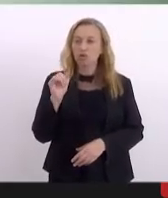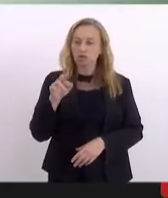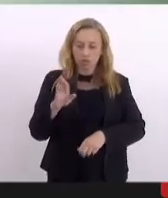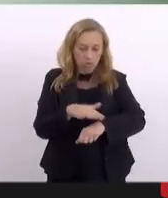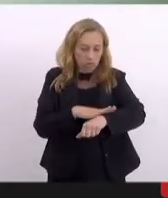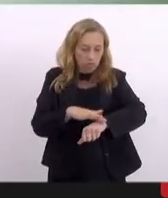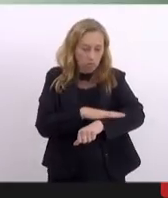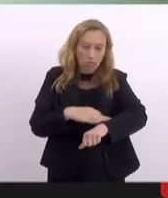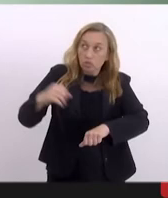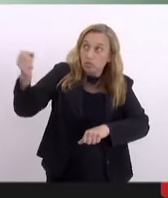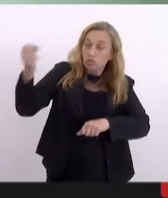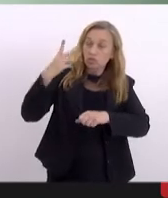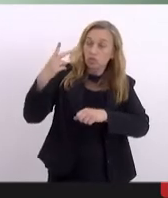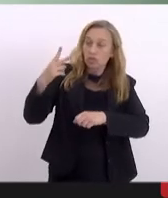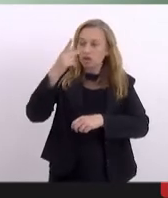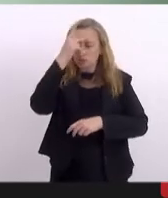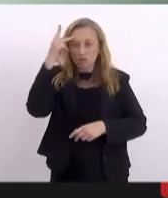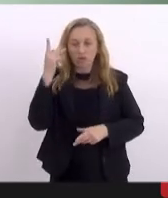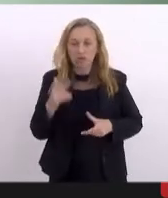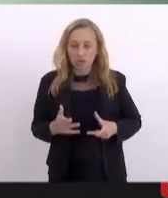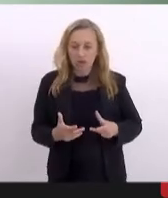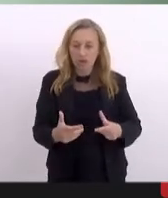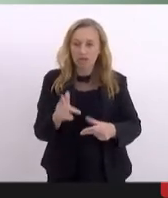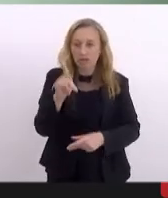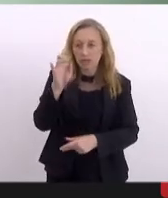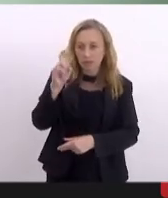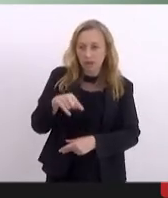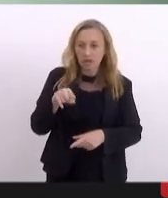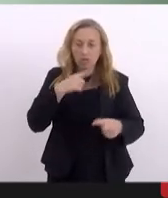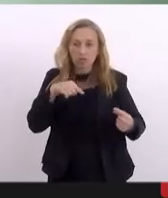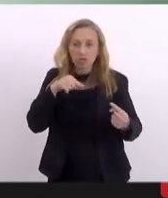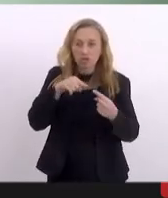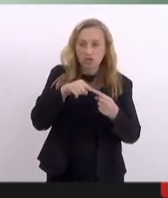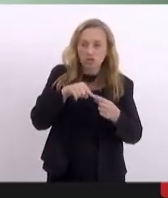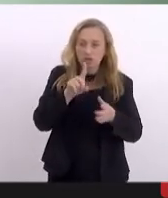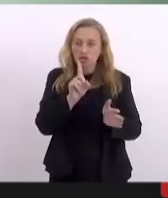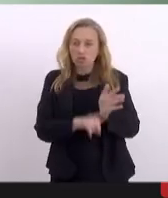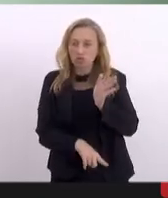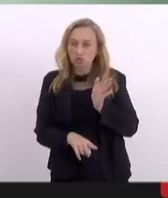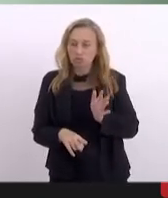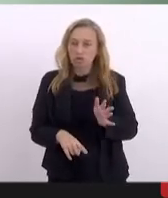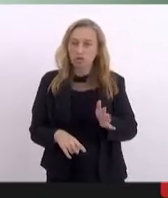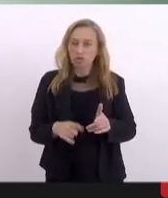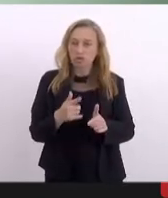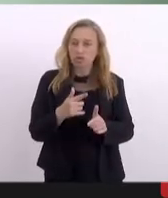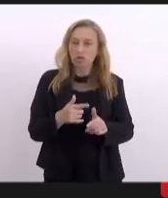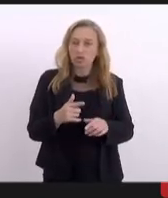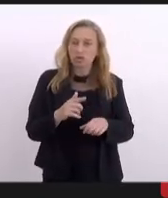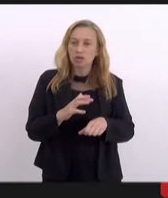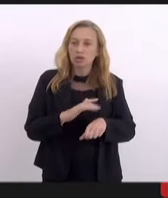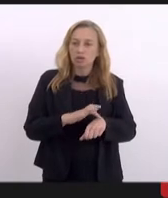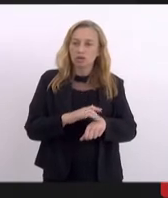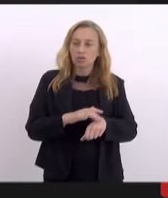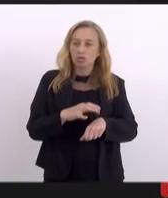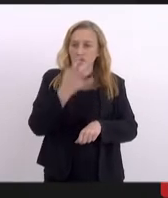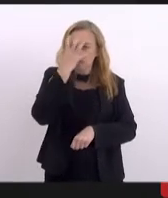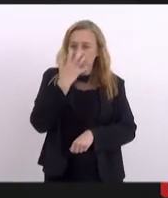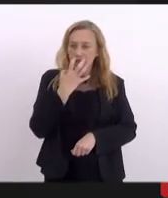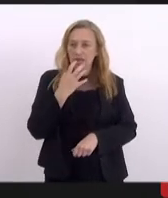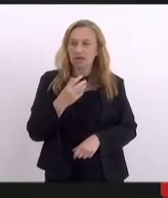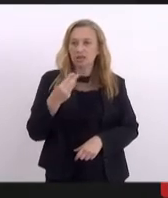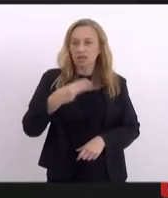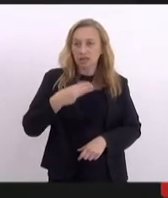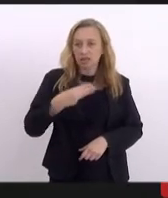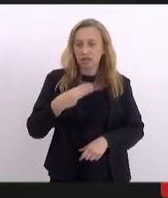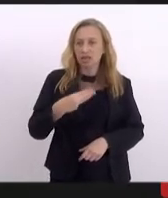pacientes com câncer de pele com o objetivo de minimizar o agravamento da doença. Subemenda número 3.